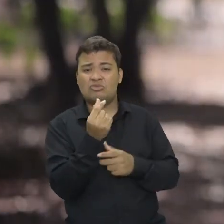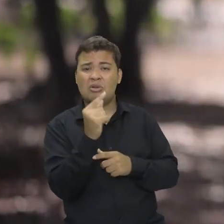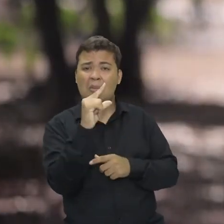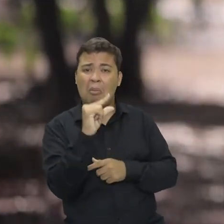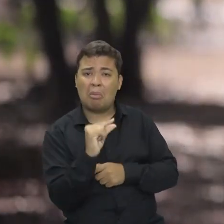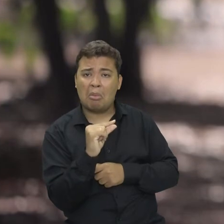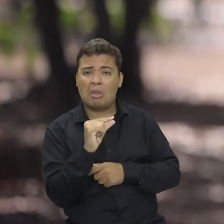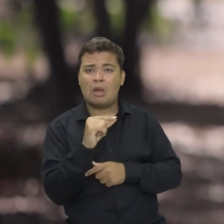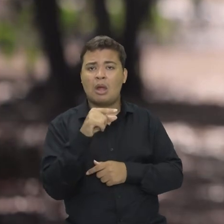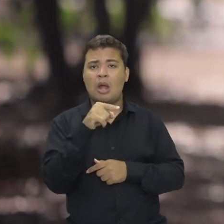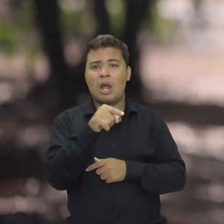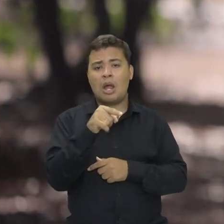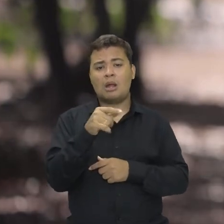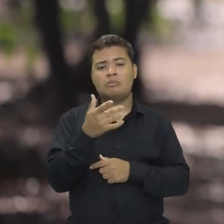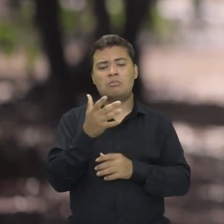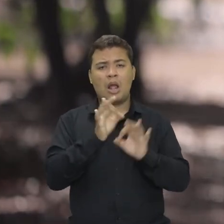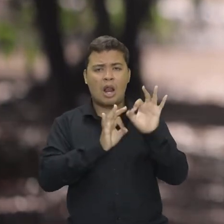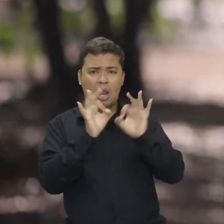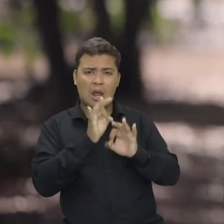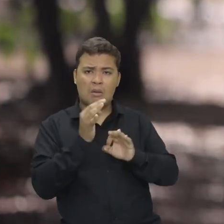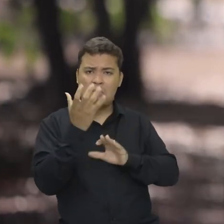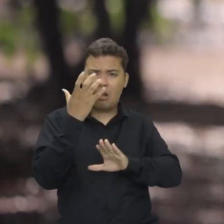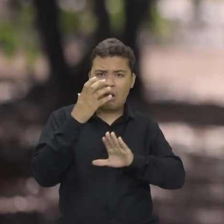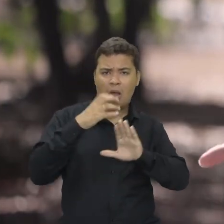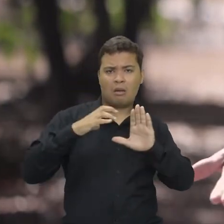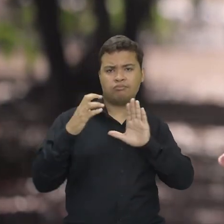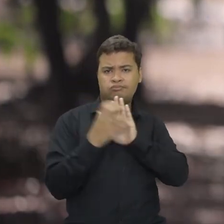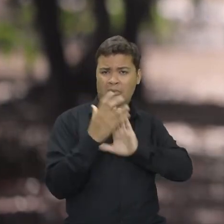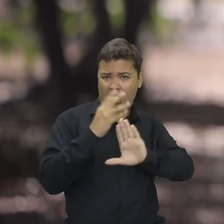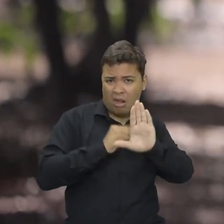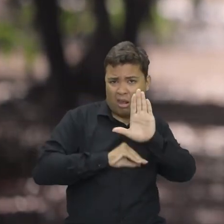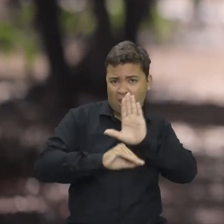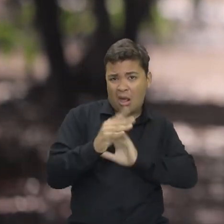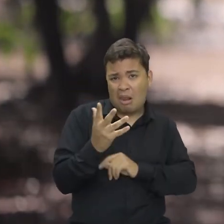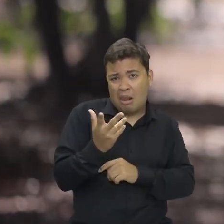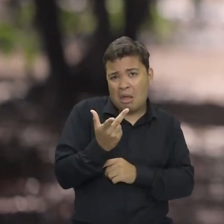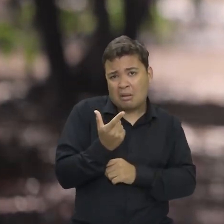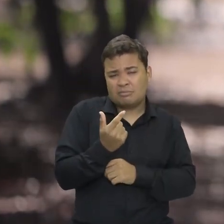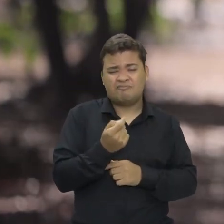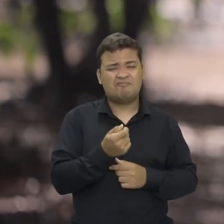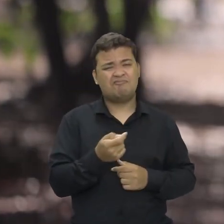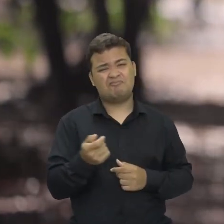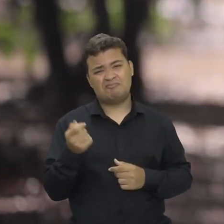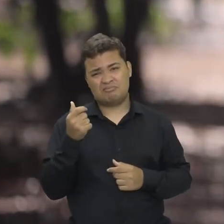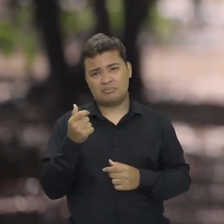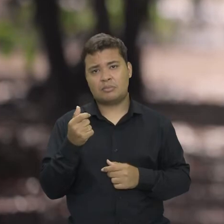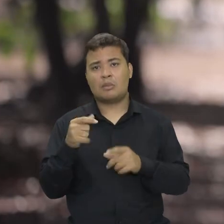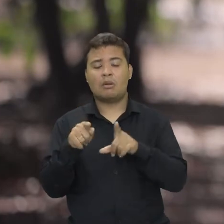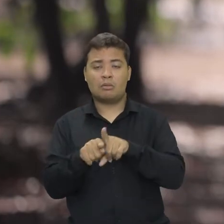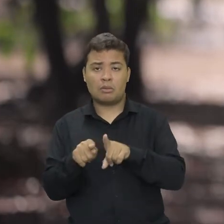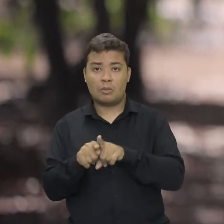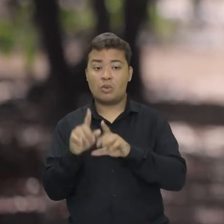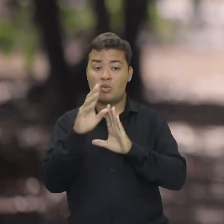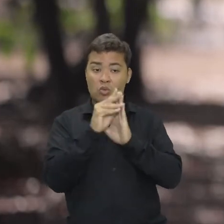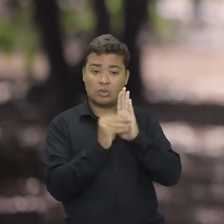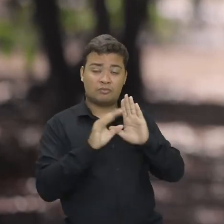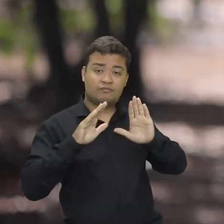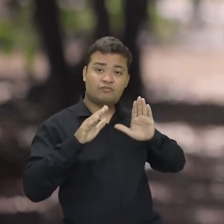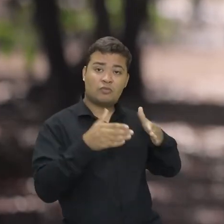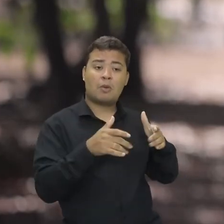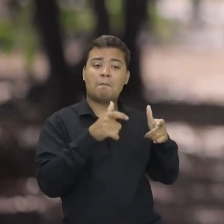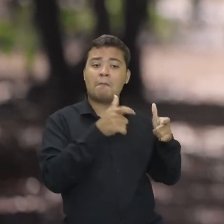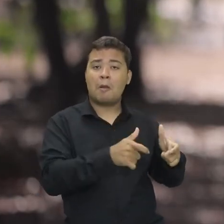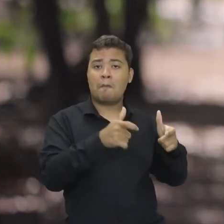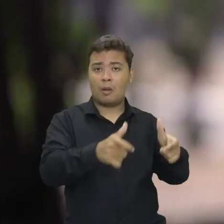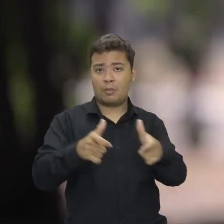dinheiro, a possibilidade de fazer deepfakes persuasivas era menor e os conteúdos produzidos ficaram mais restritos às